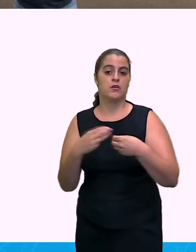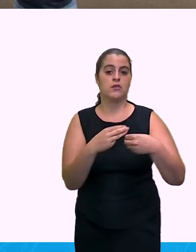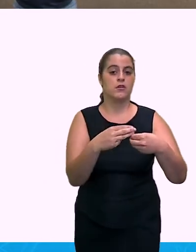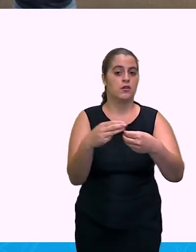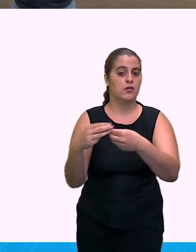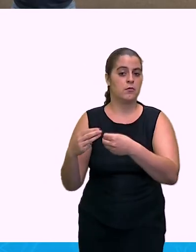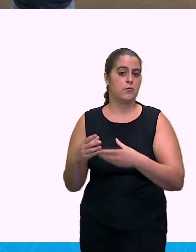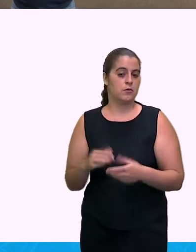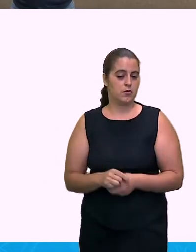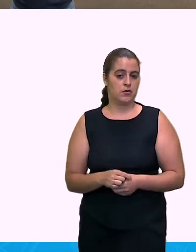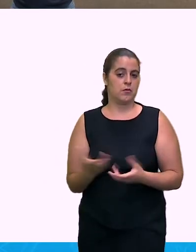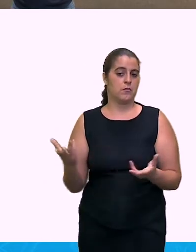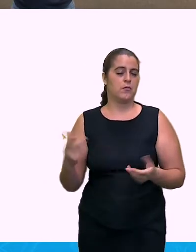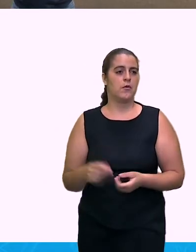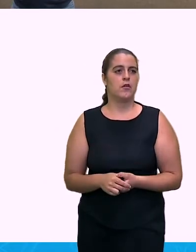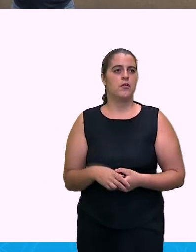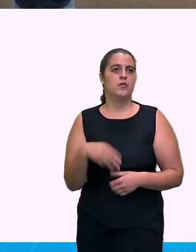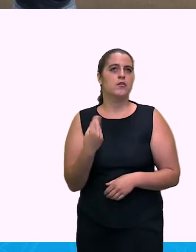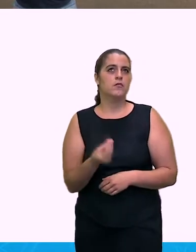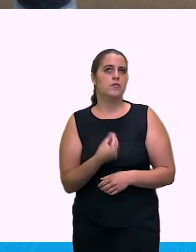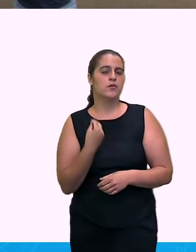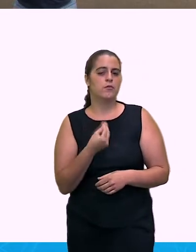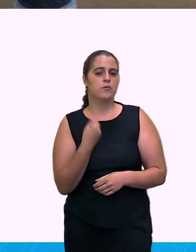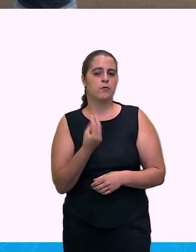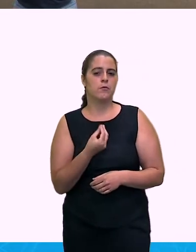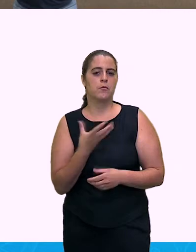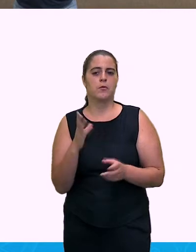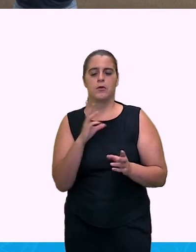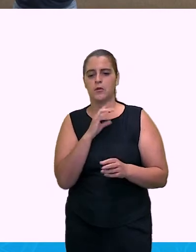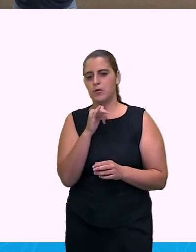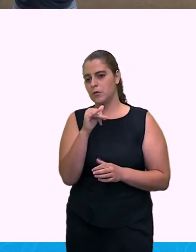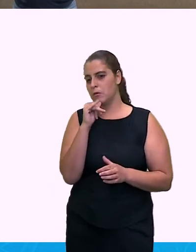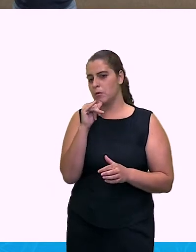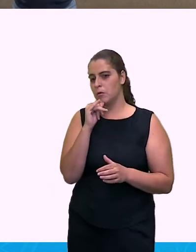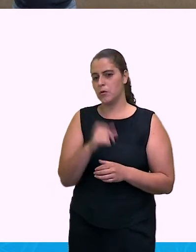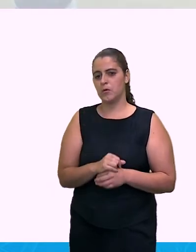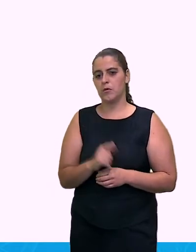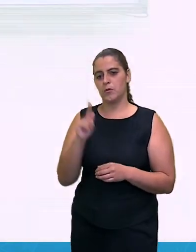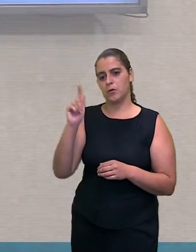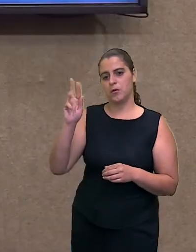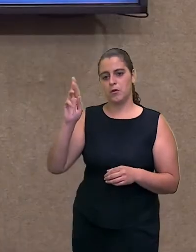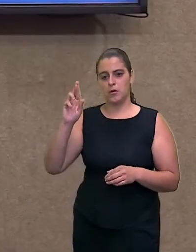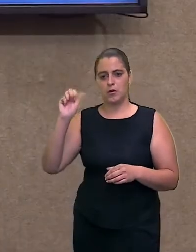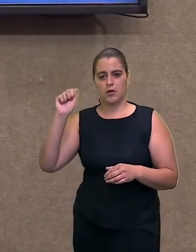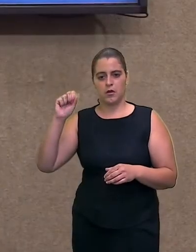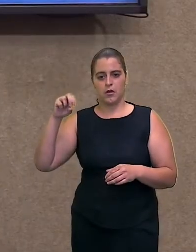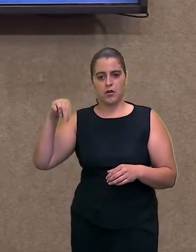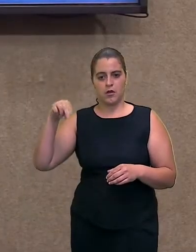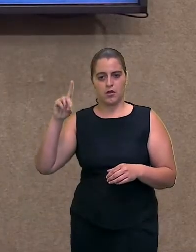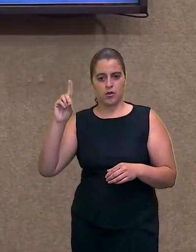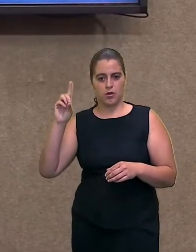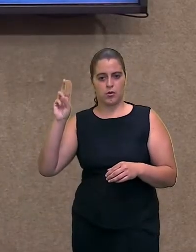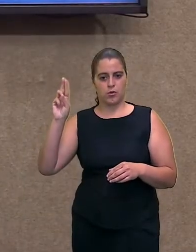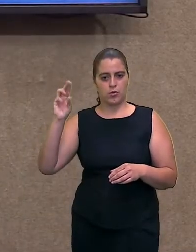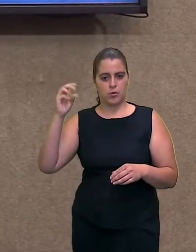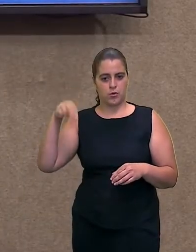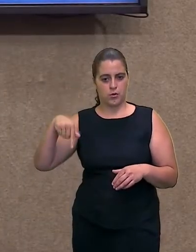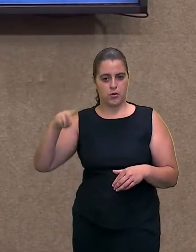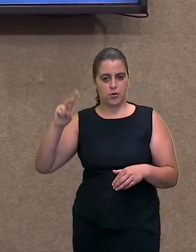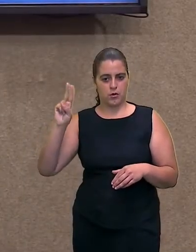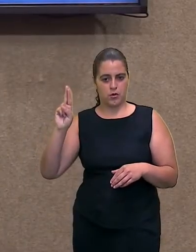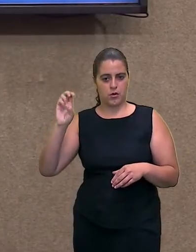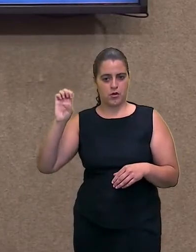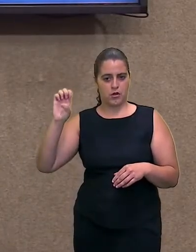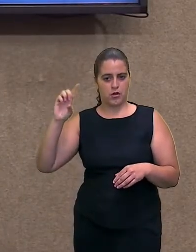Ah, a pessoa mora no Granduquesa? É Valadares. A